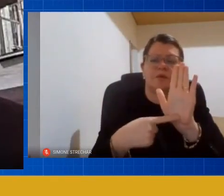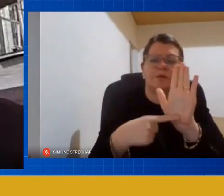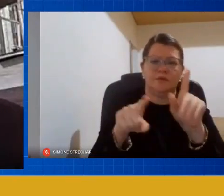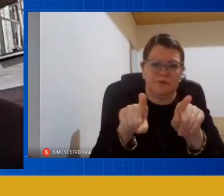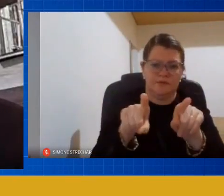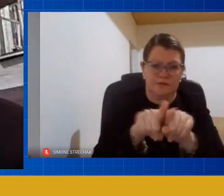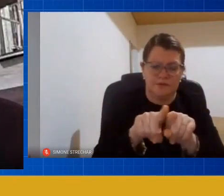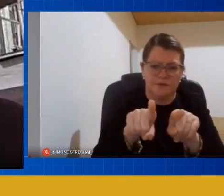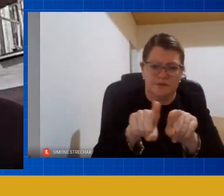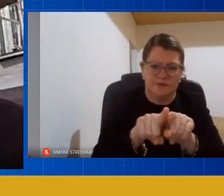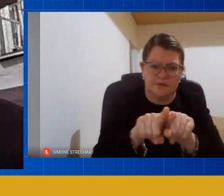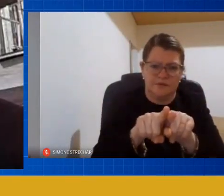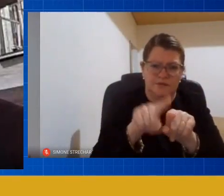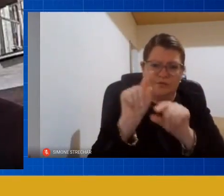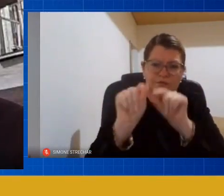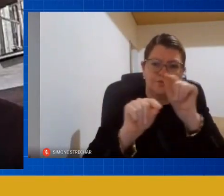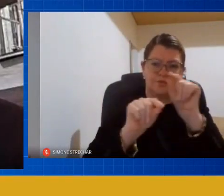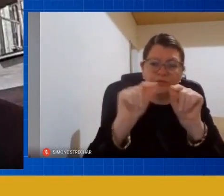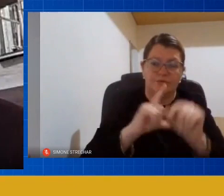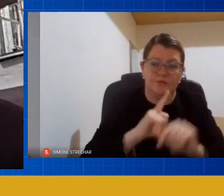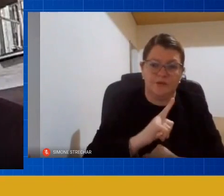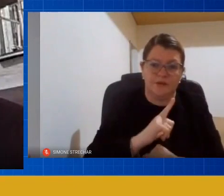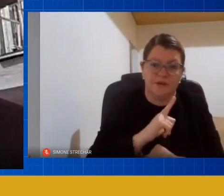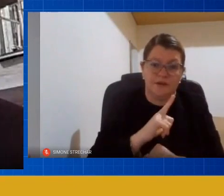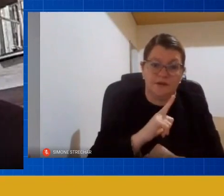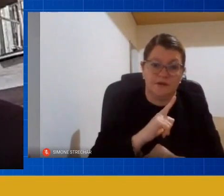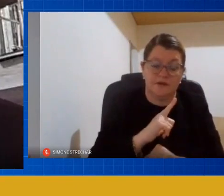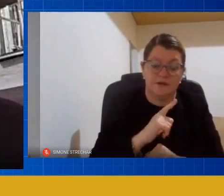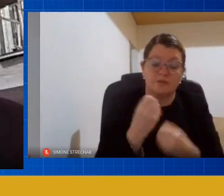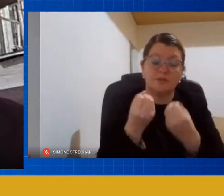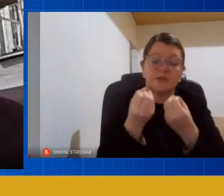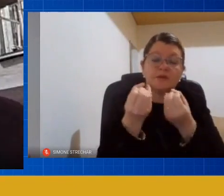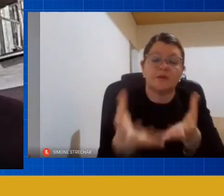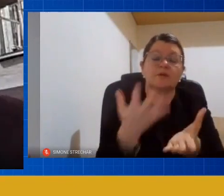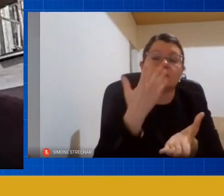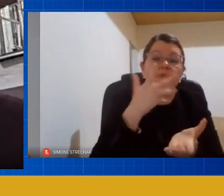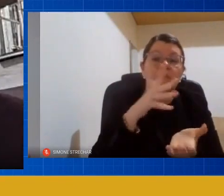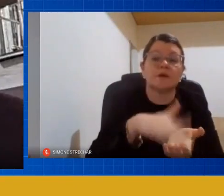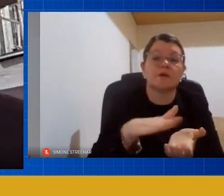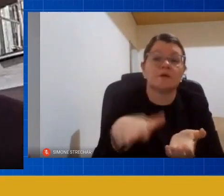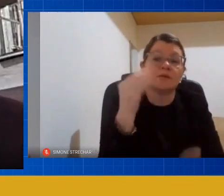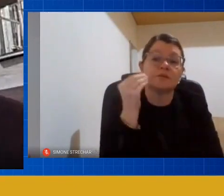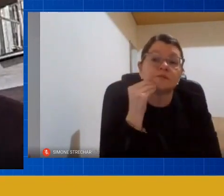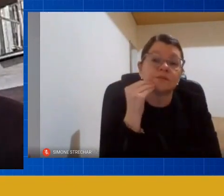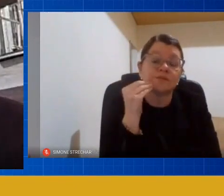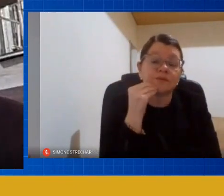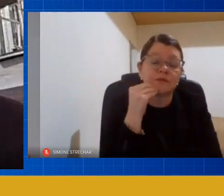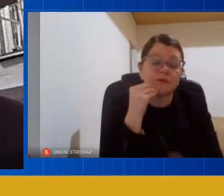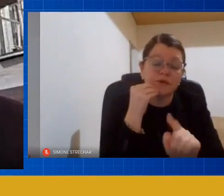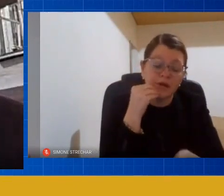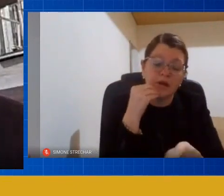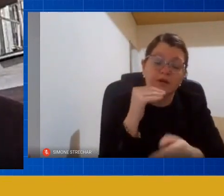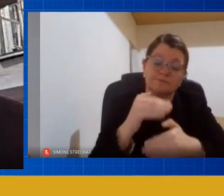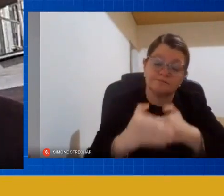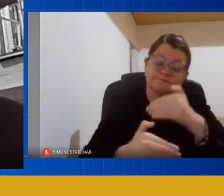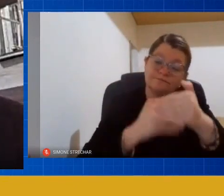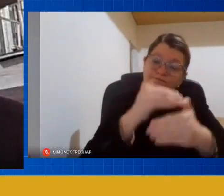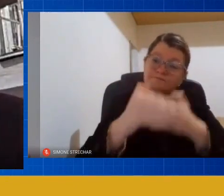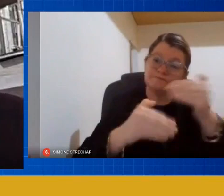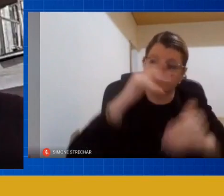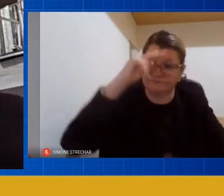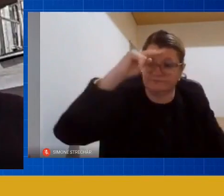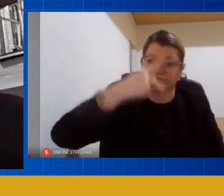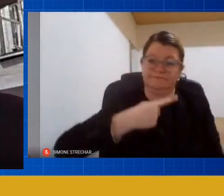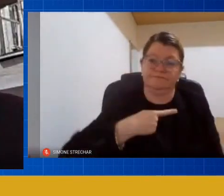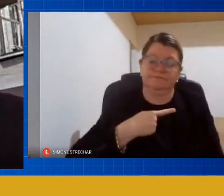quanto nós temos proporcionado às nossas crianças a oportunidade de desenvolver a autonomia né